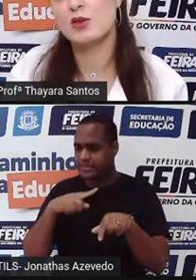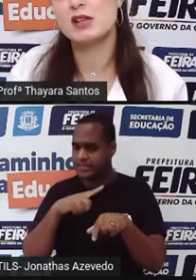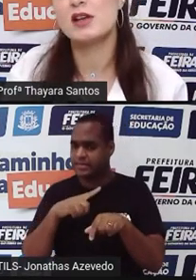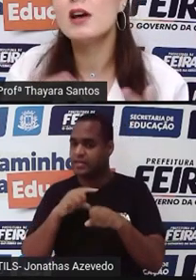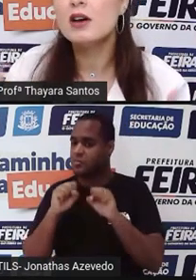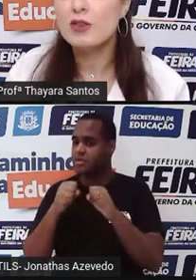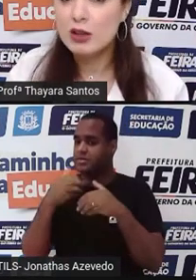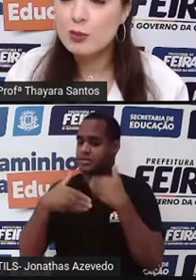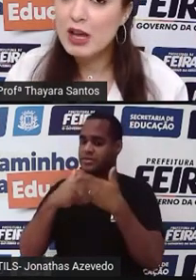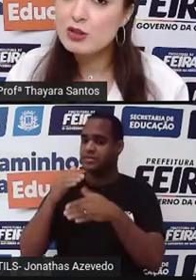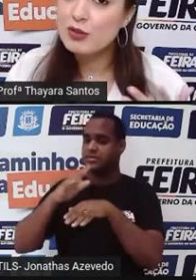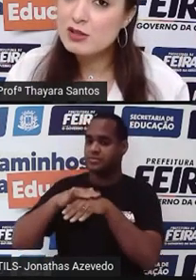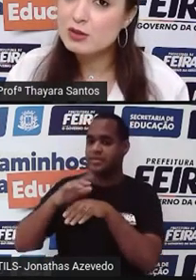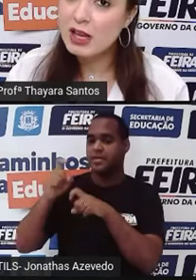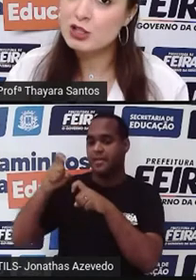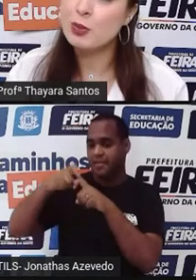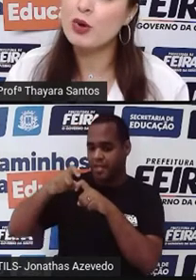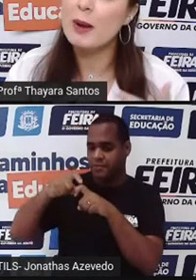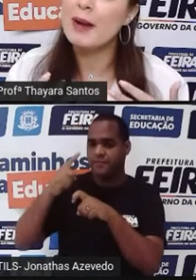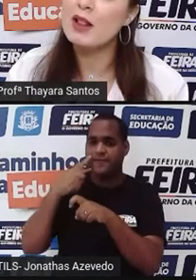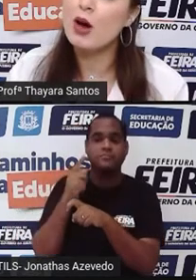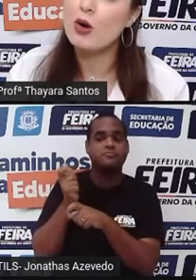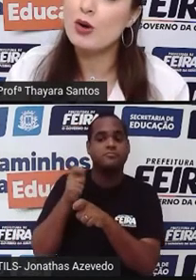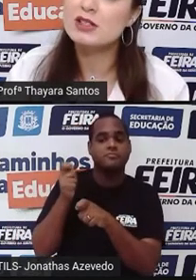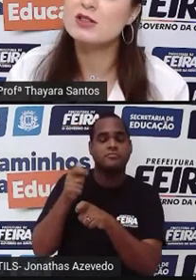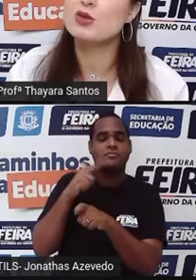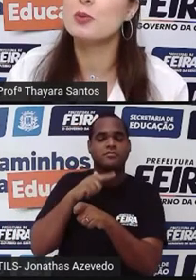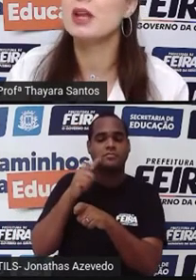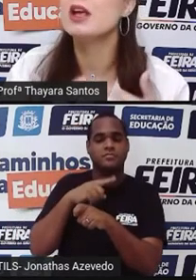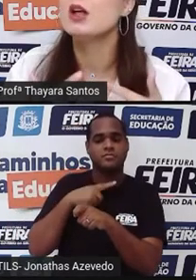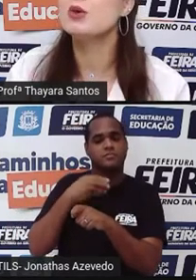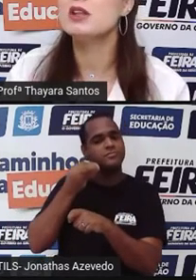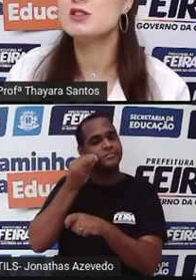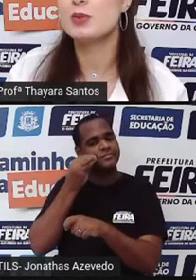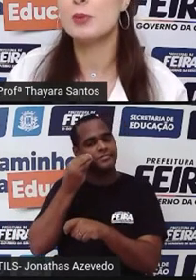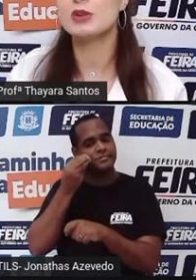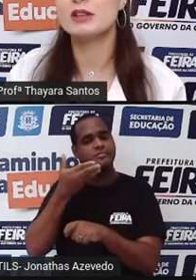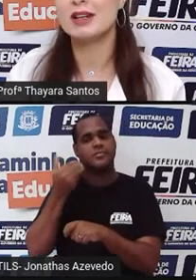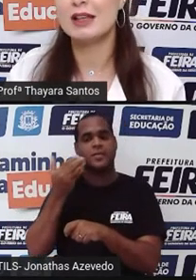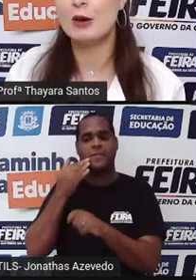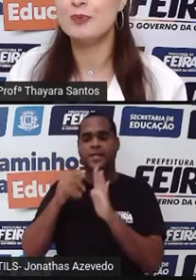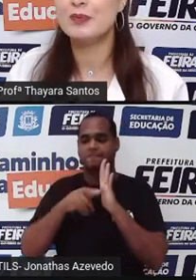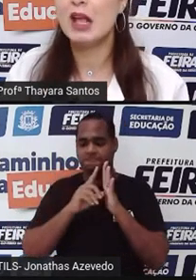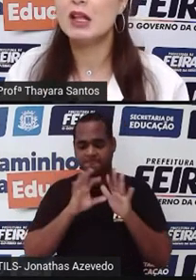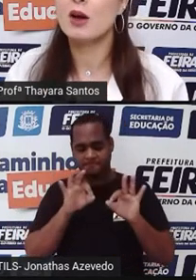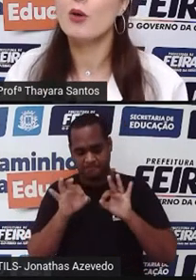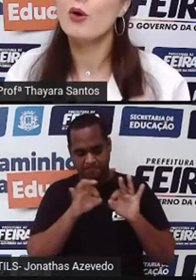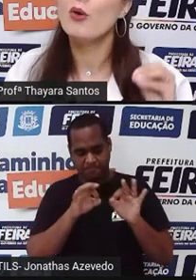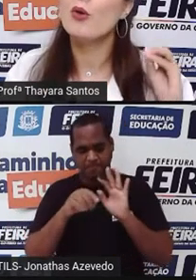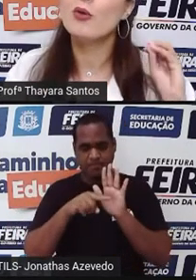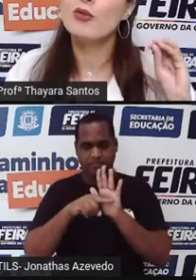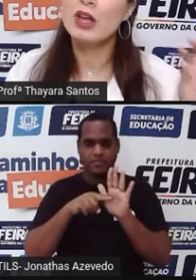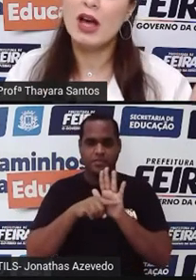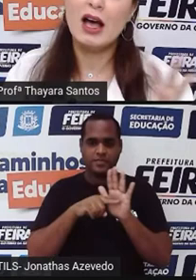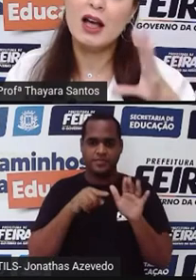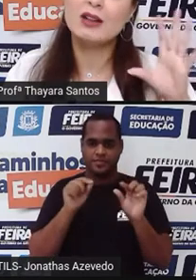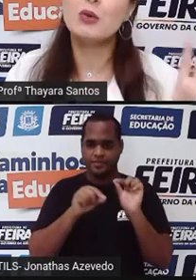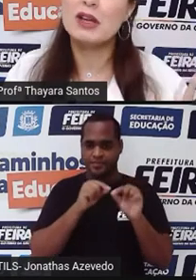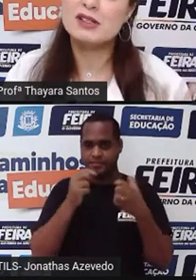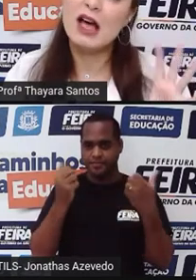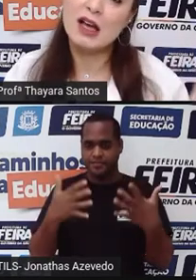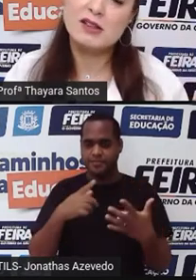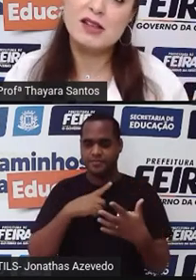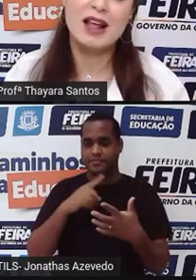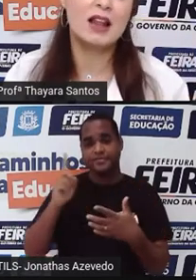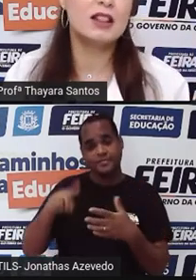desenvolver essa doença, vai no médico, faz o teste, porque a melhor coisa é descobrir no início para poder tratar. Então, a